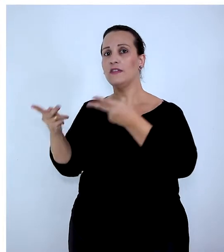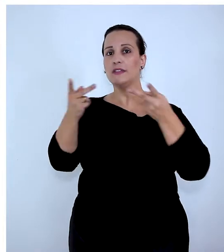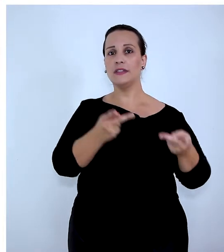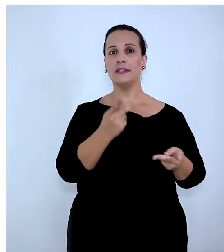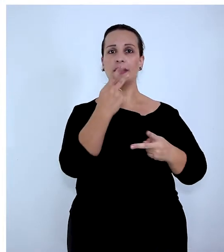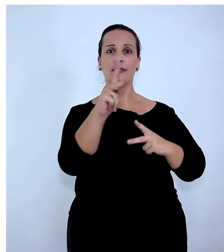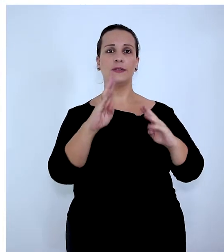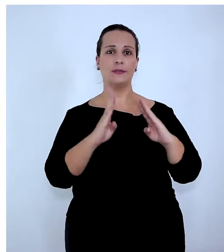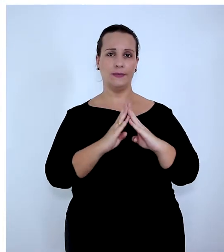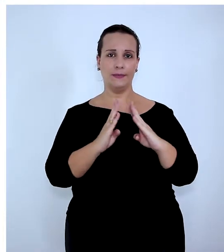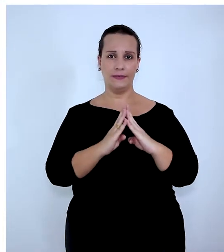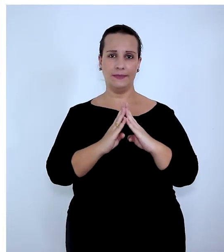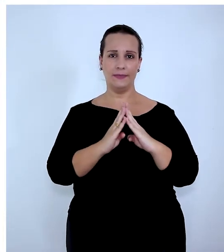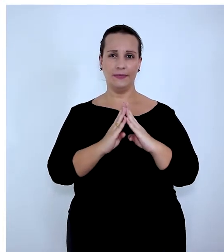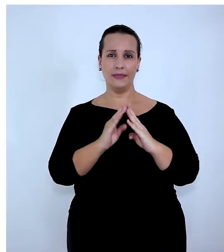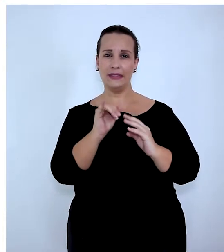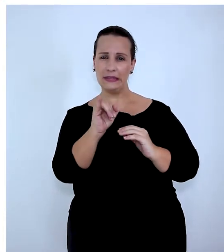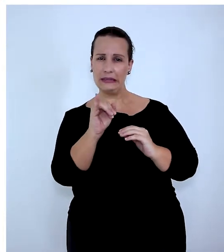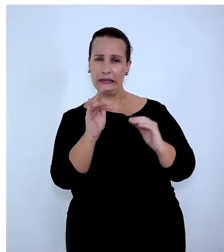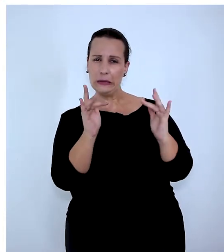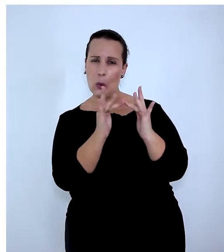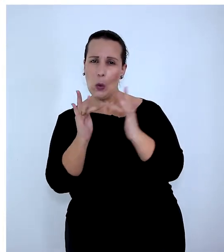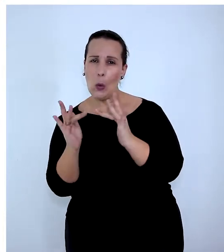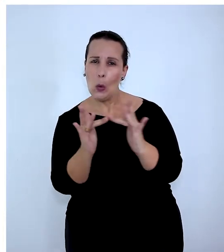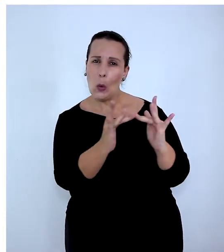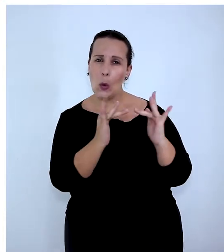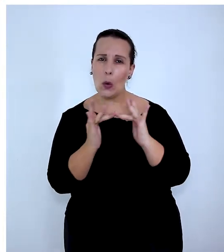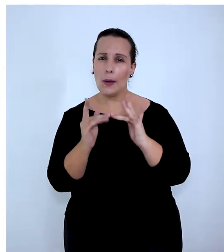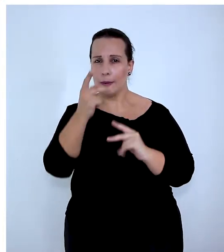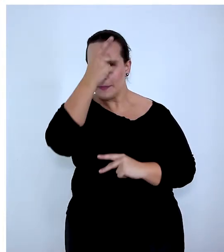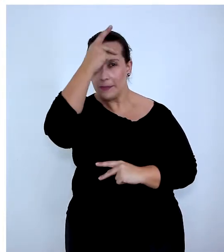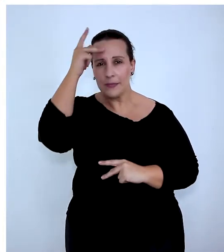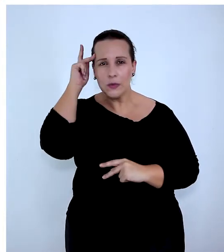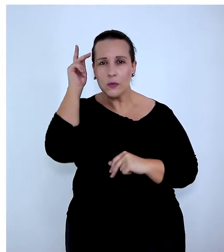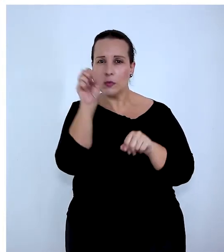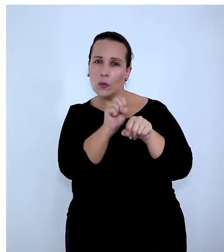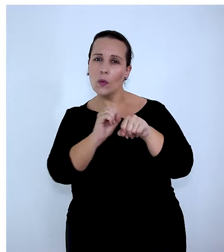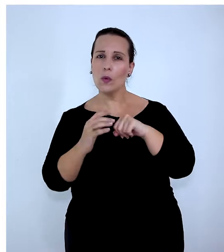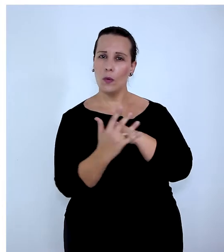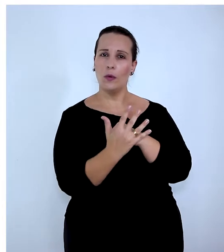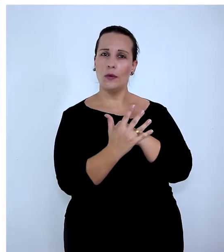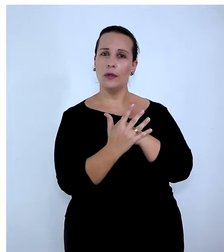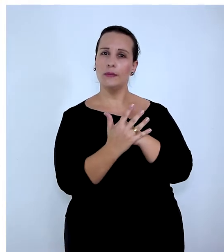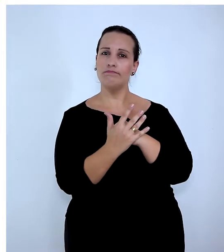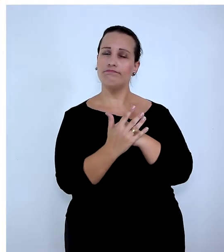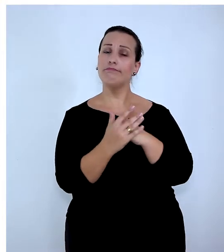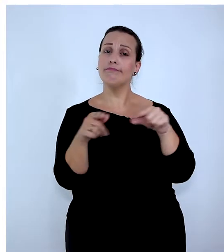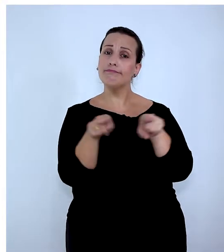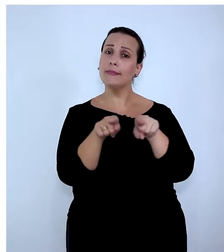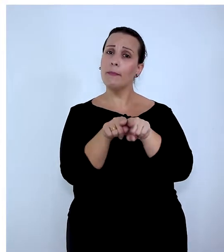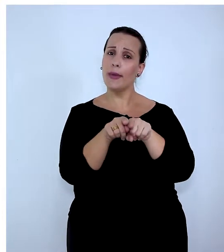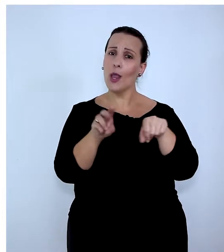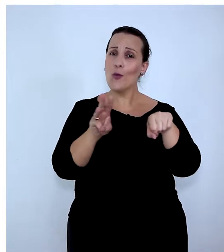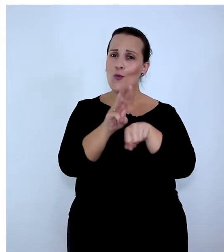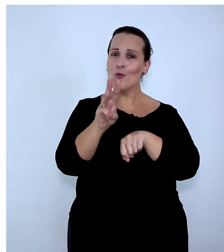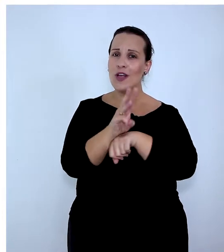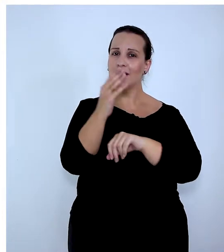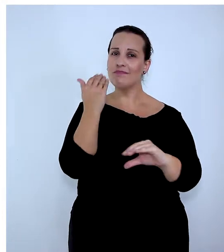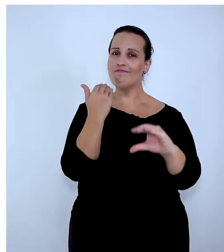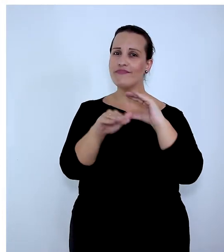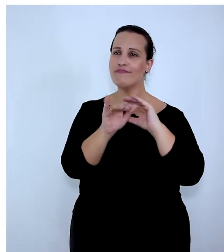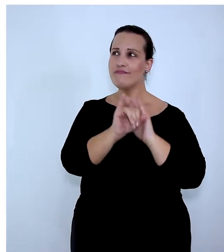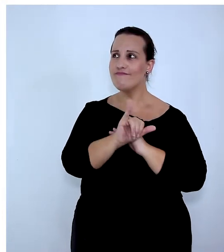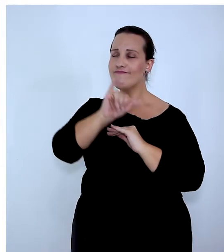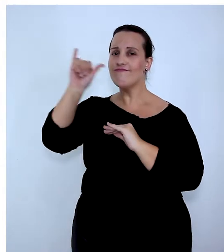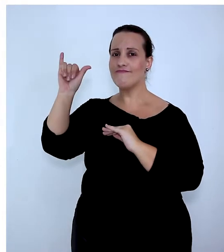te atender na sua casa. Se você esteve com pessoas suspeitas ou confirmadas de corona, acione o Disque